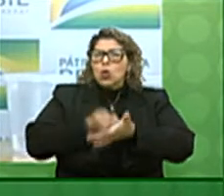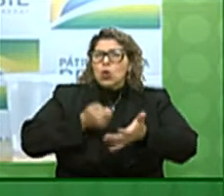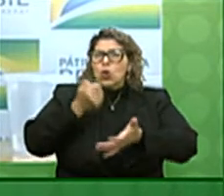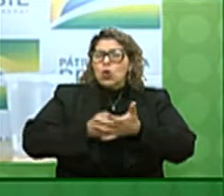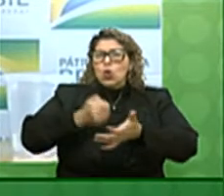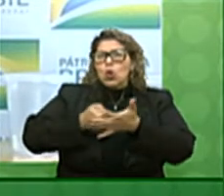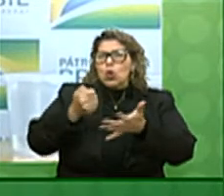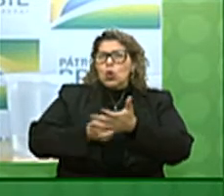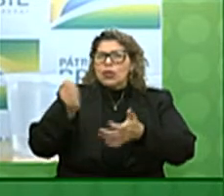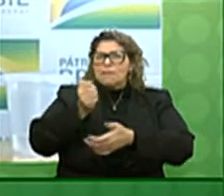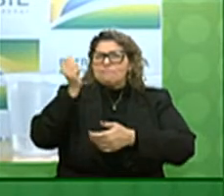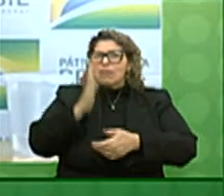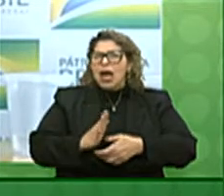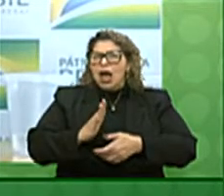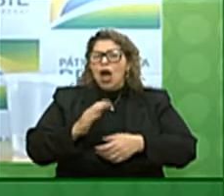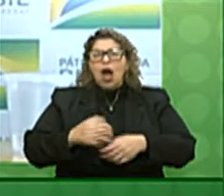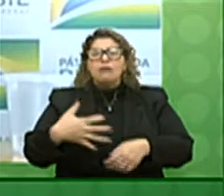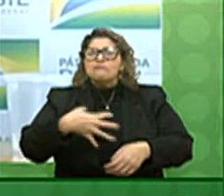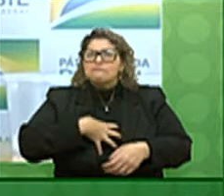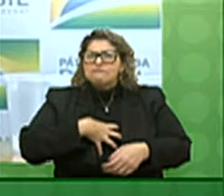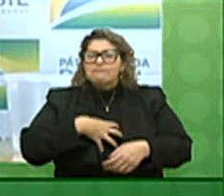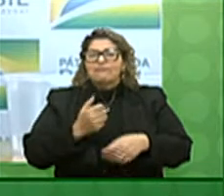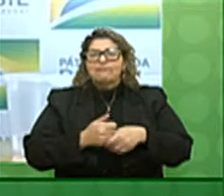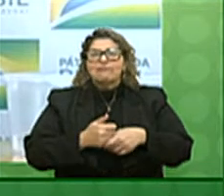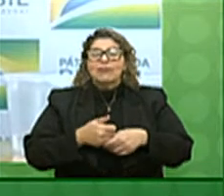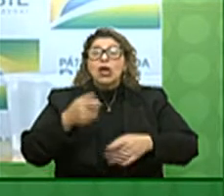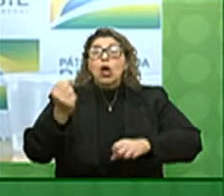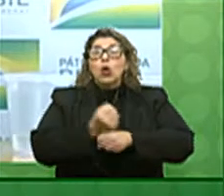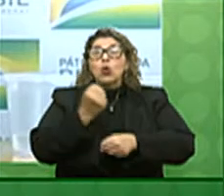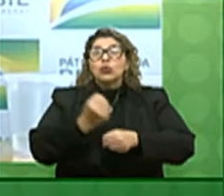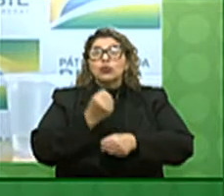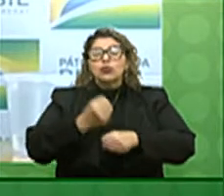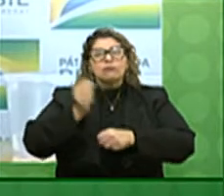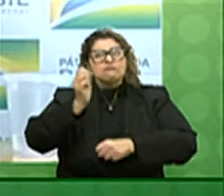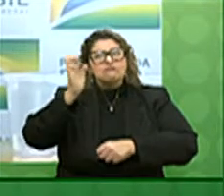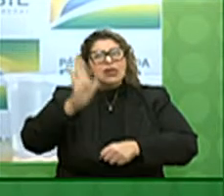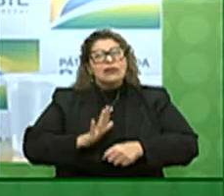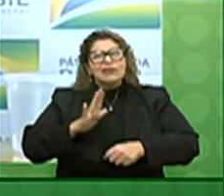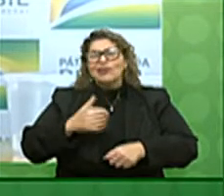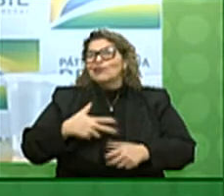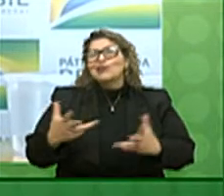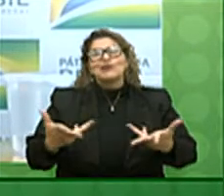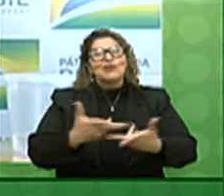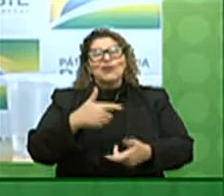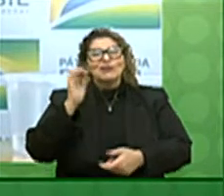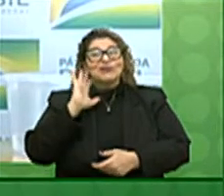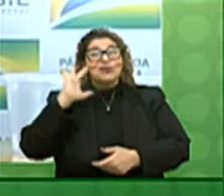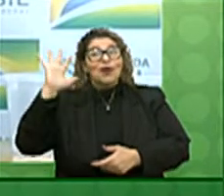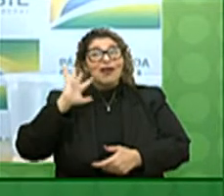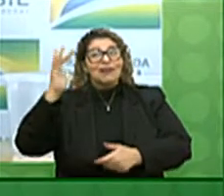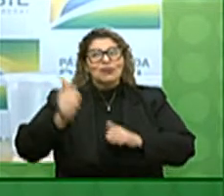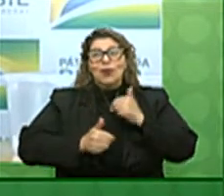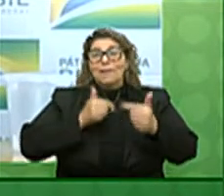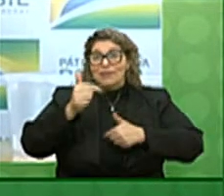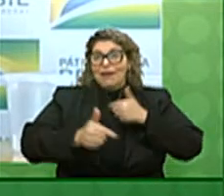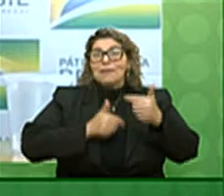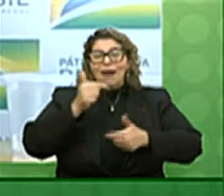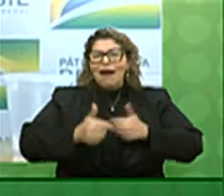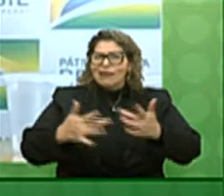patriótica de modo a construir o Brasil que todos sonhamos, com trabalho,